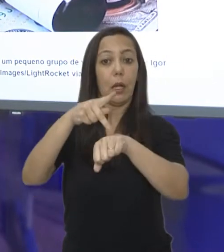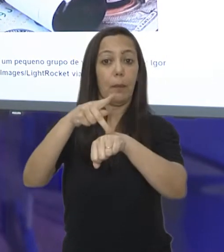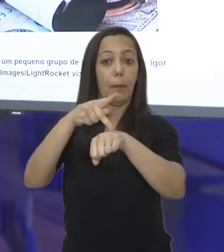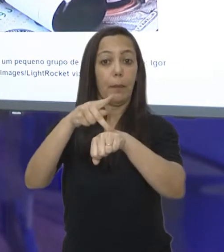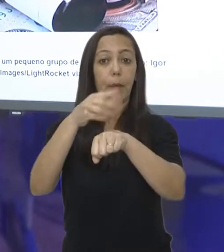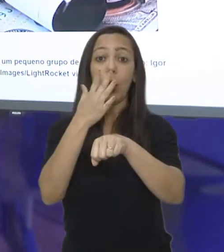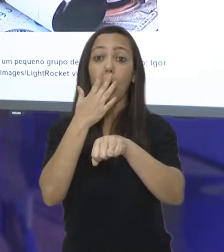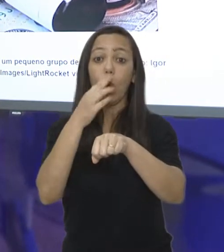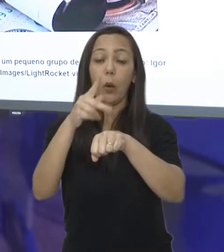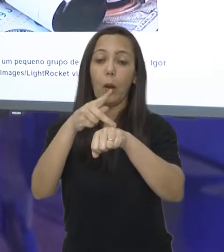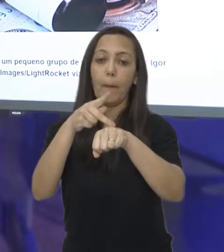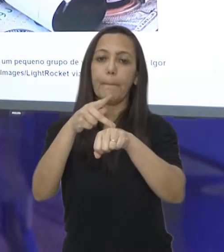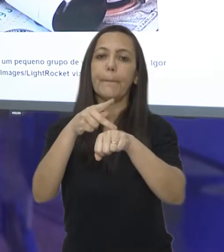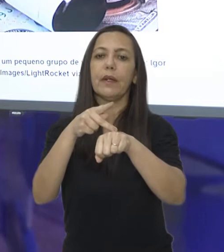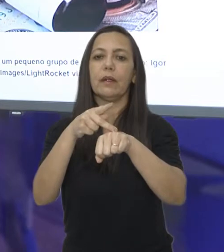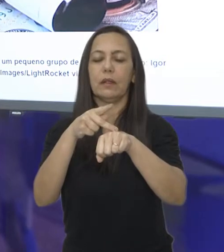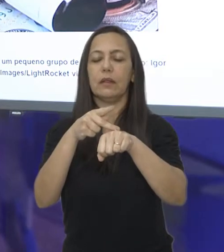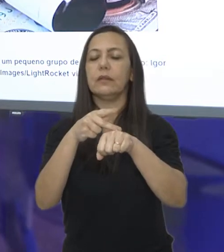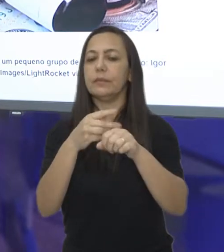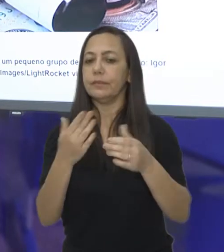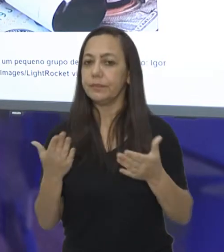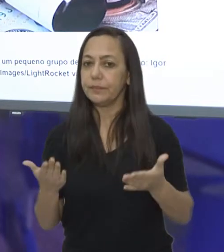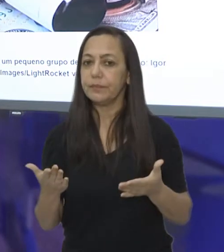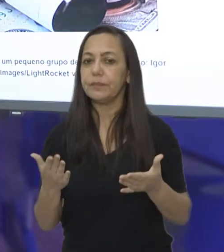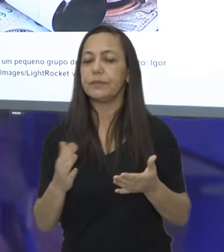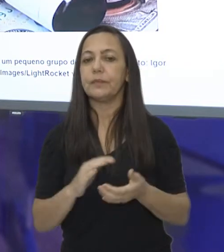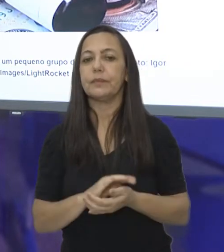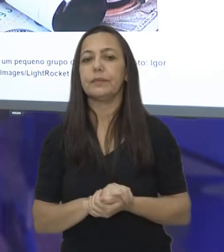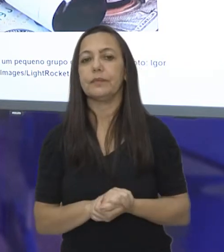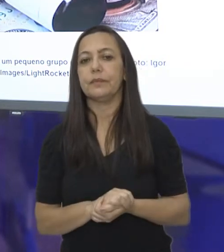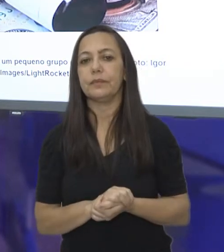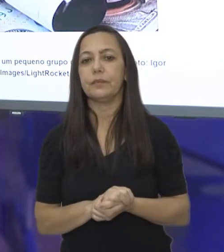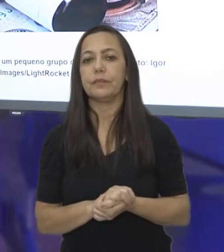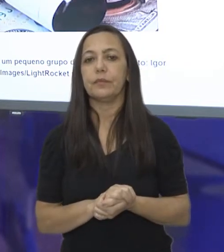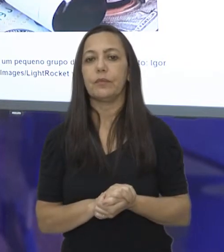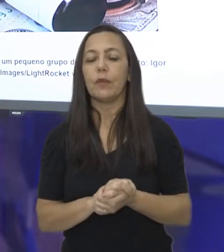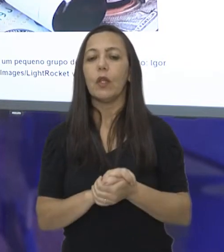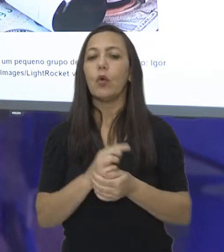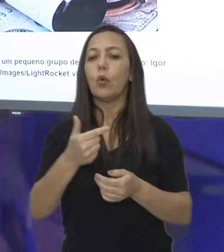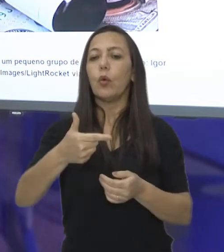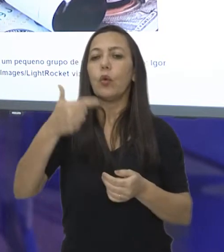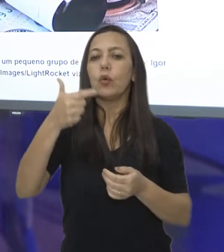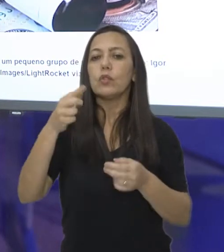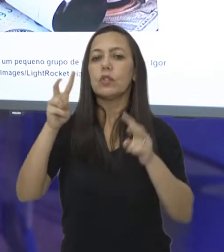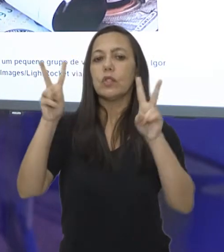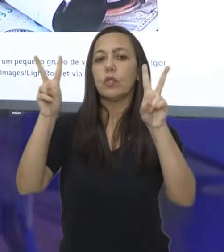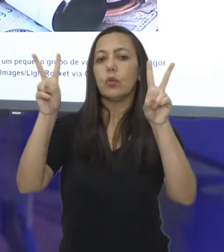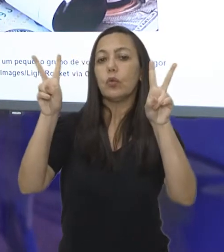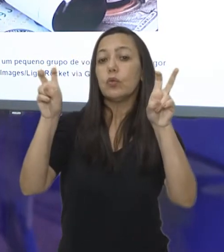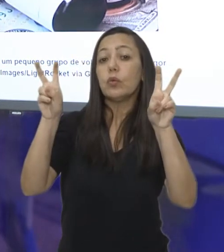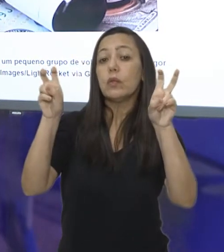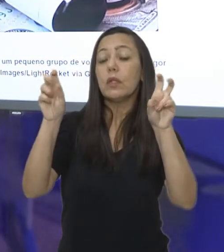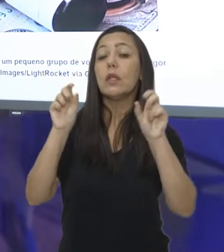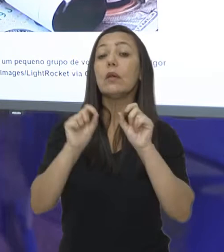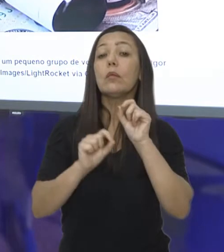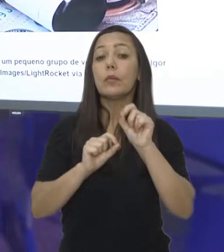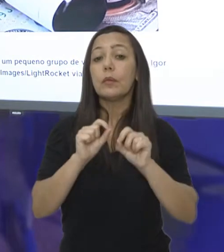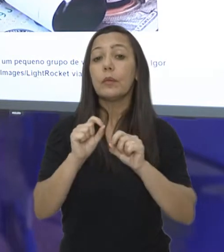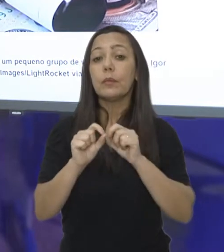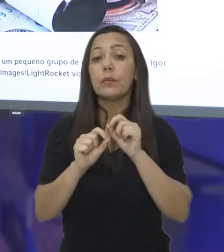vem na parte destaque da manchete. O subtítulo, que é o olho da notícia,